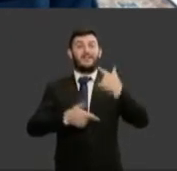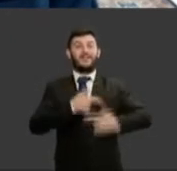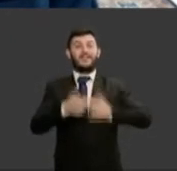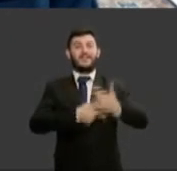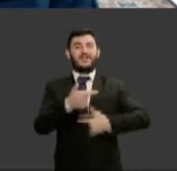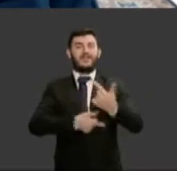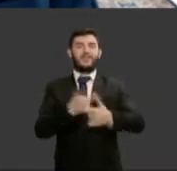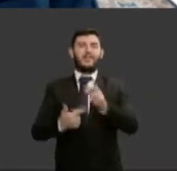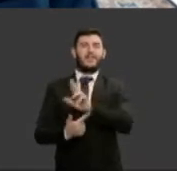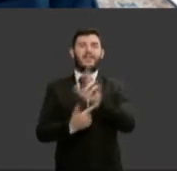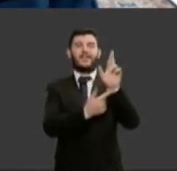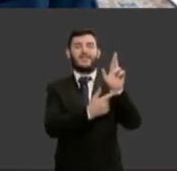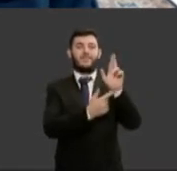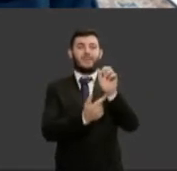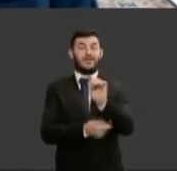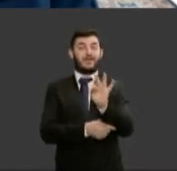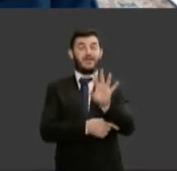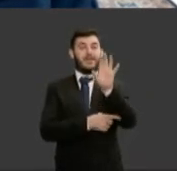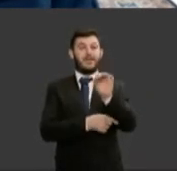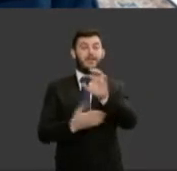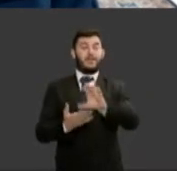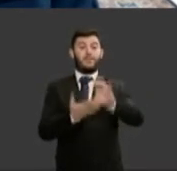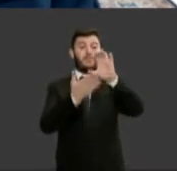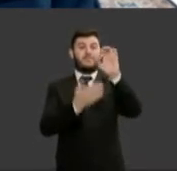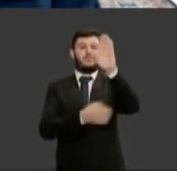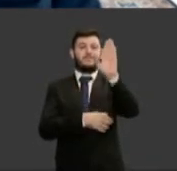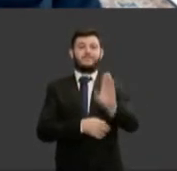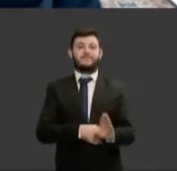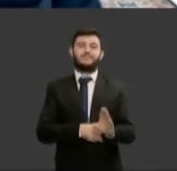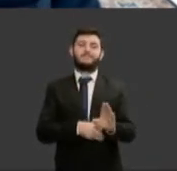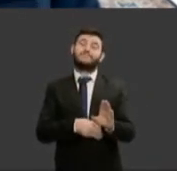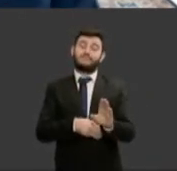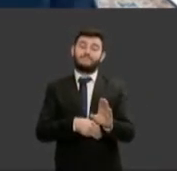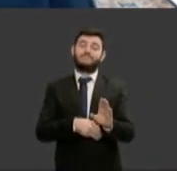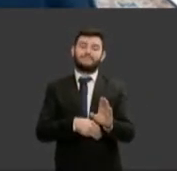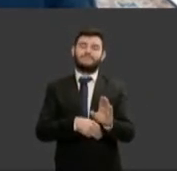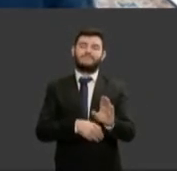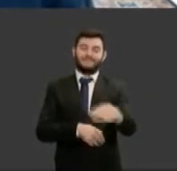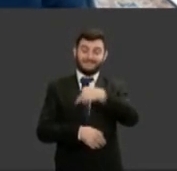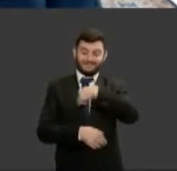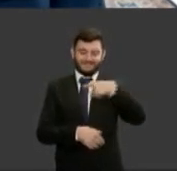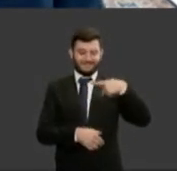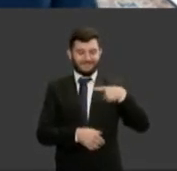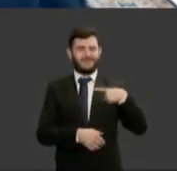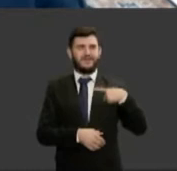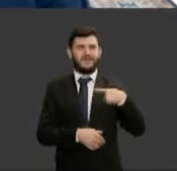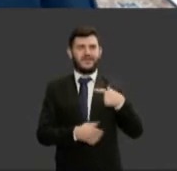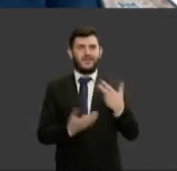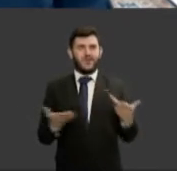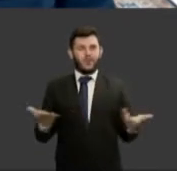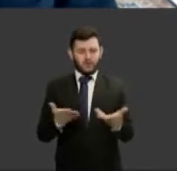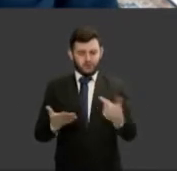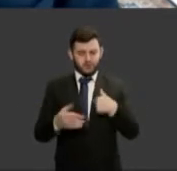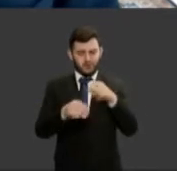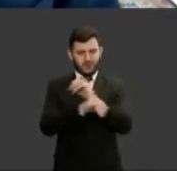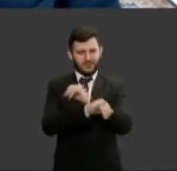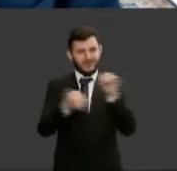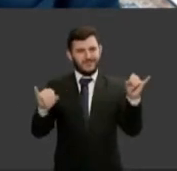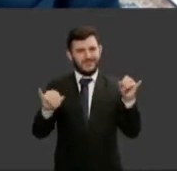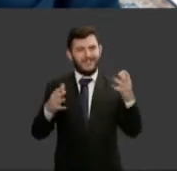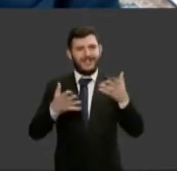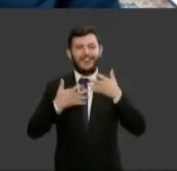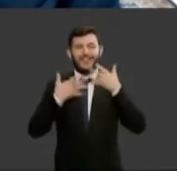o Conselho Nacional do Ministério Público. E eu estou, inclusive, dizendo que é uma alegria muito grande, porque a Marinela